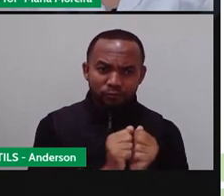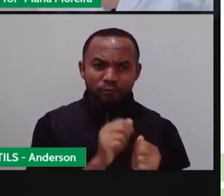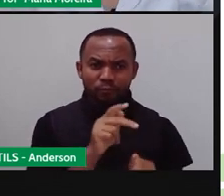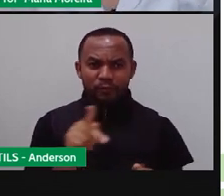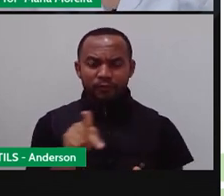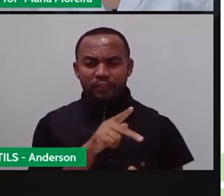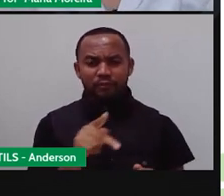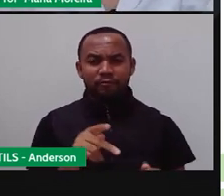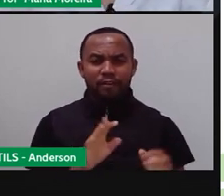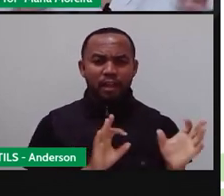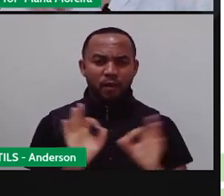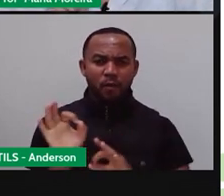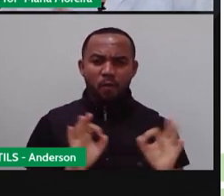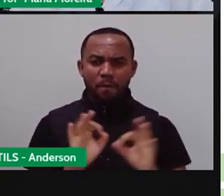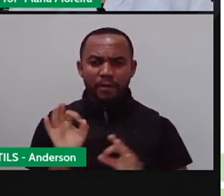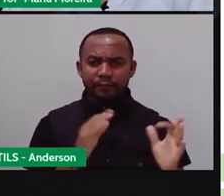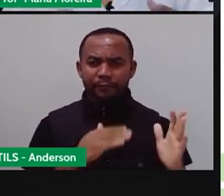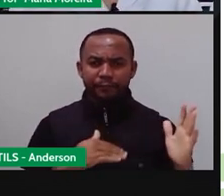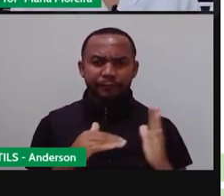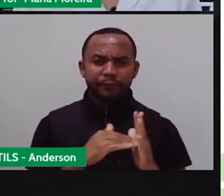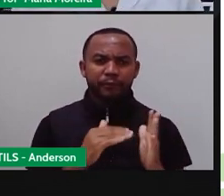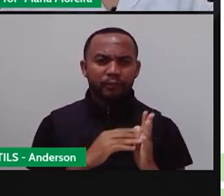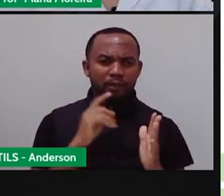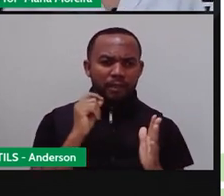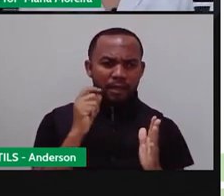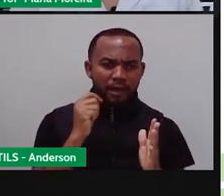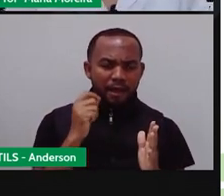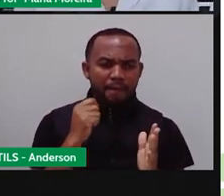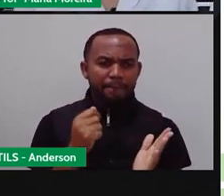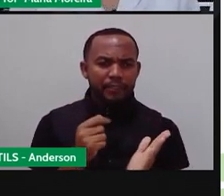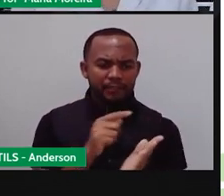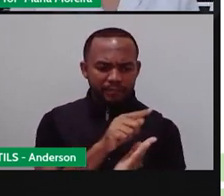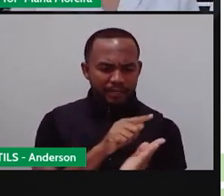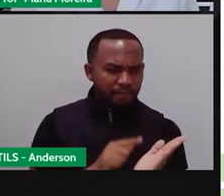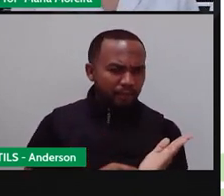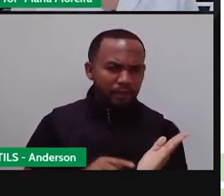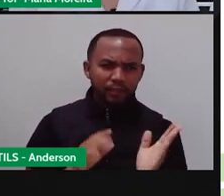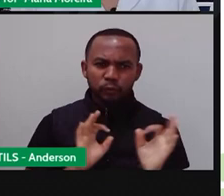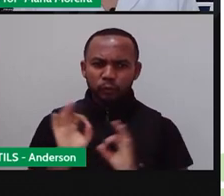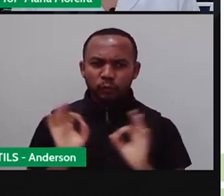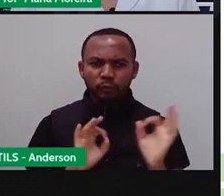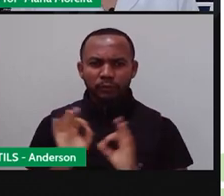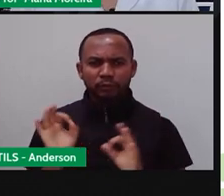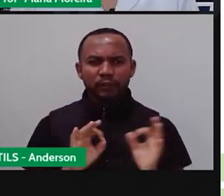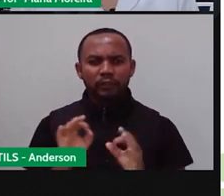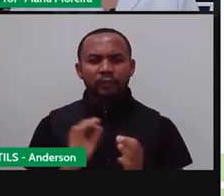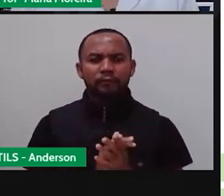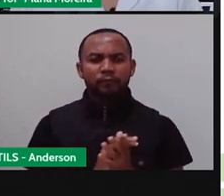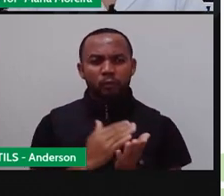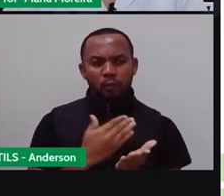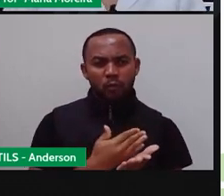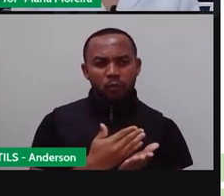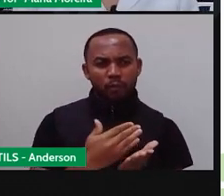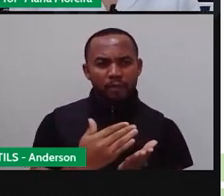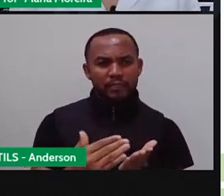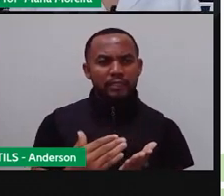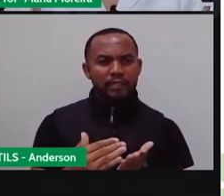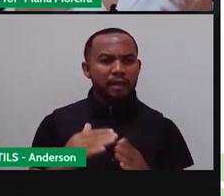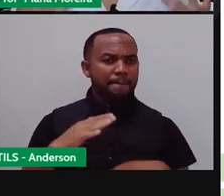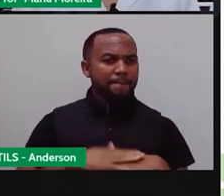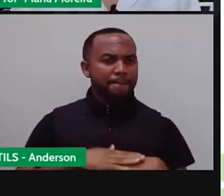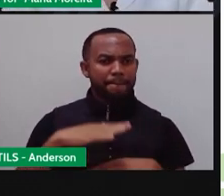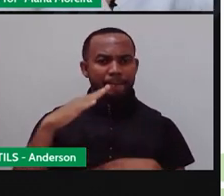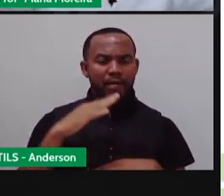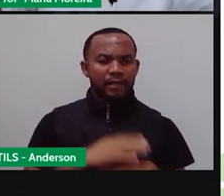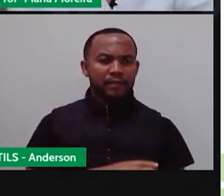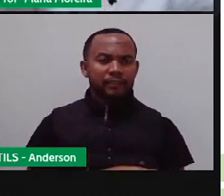ambiente de vocês, tá? Caderno, lápis, põe aquela água. Fica confortável, porque vamos começar com mais,